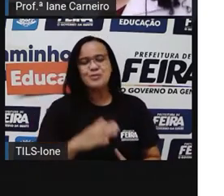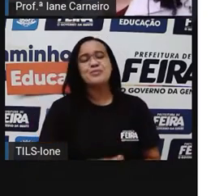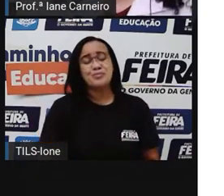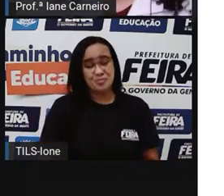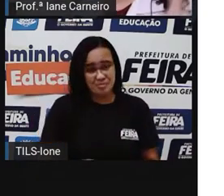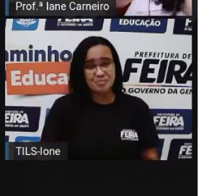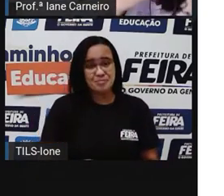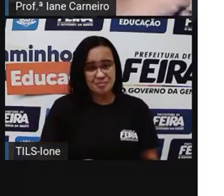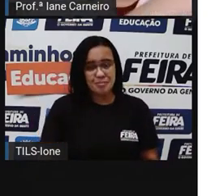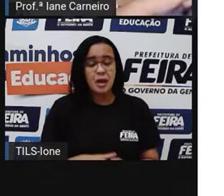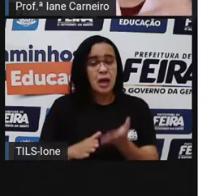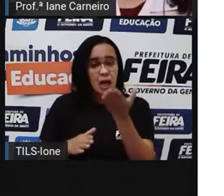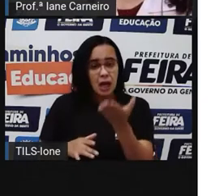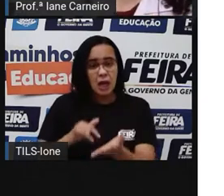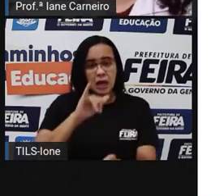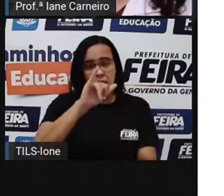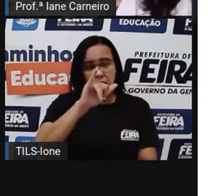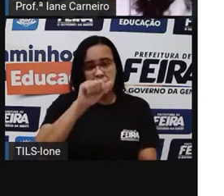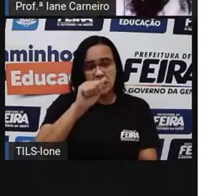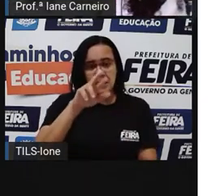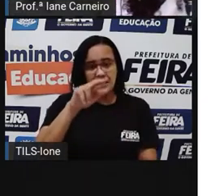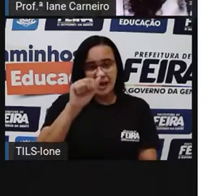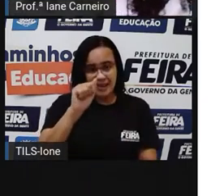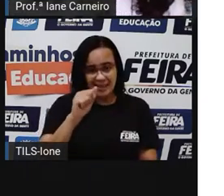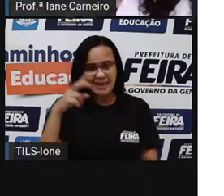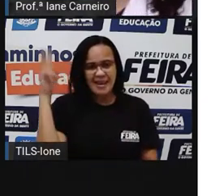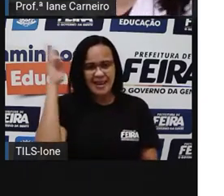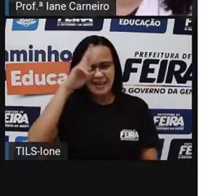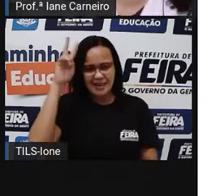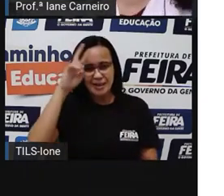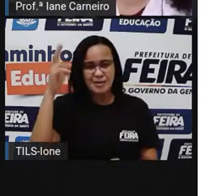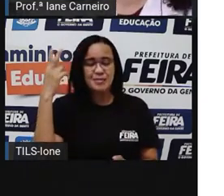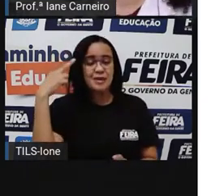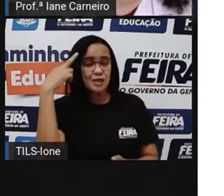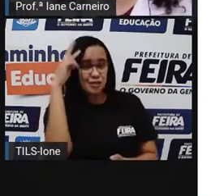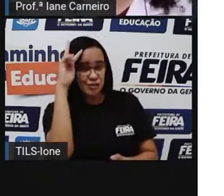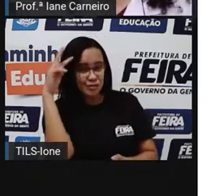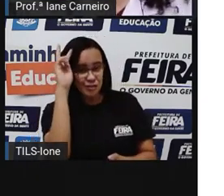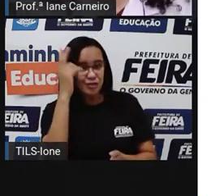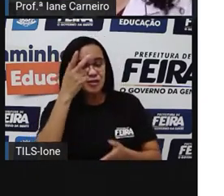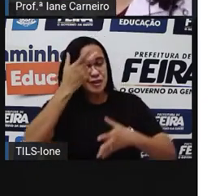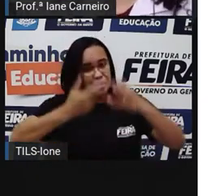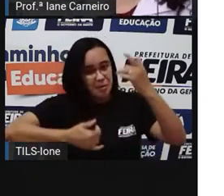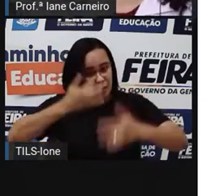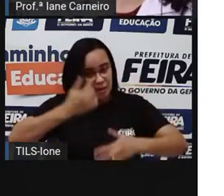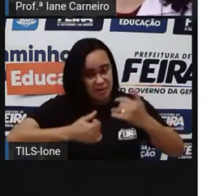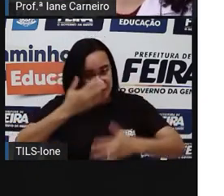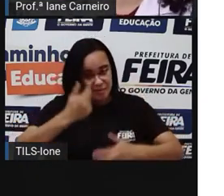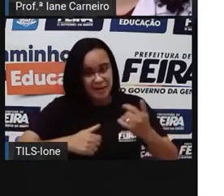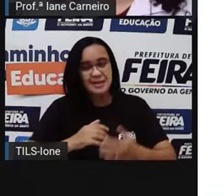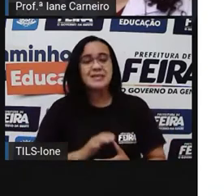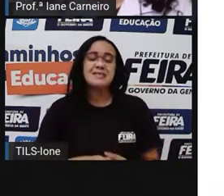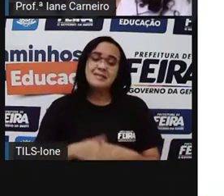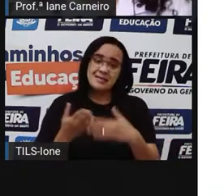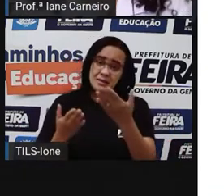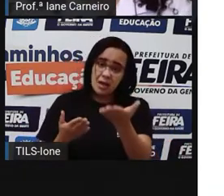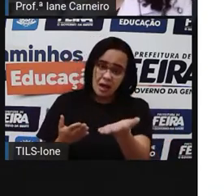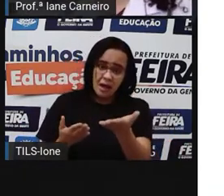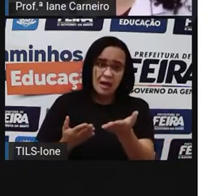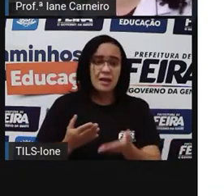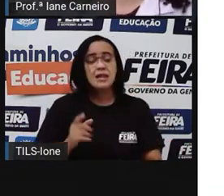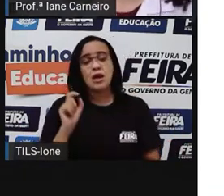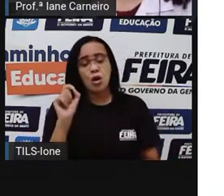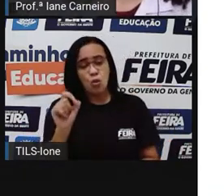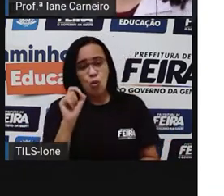A Yara, né? Que foi a personagem da história, né? Que nós vimos o conto lá no vídeo. Então, a